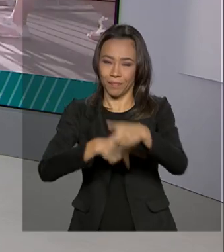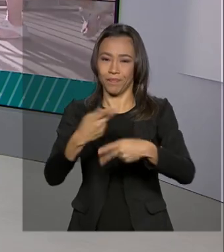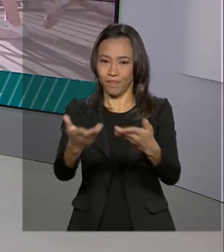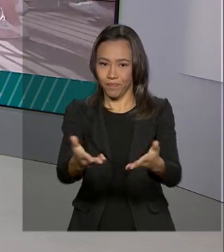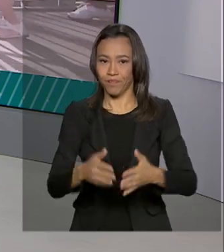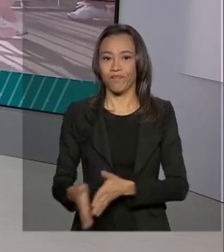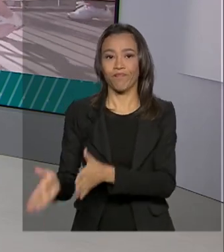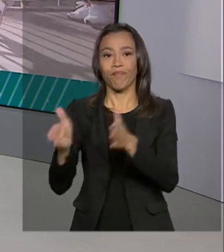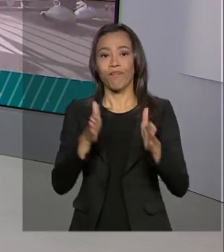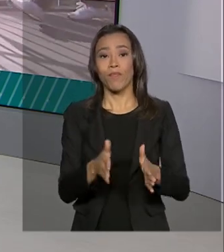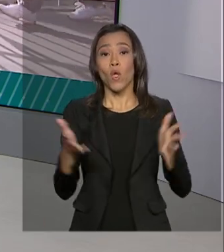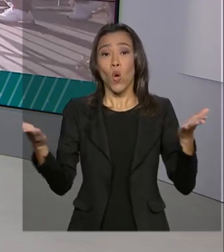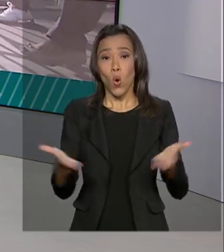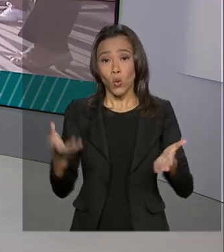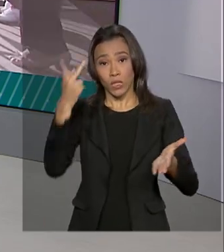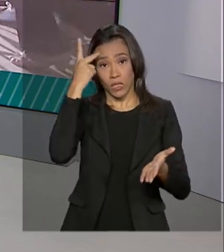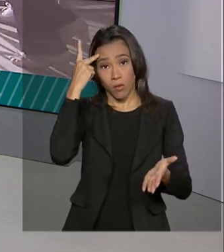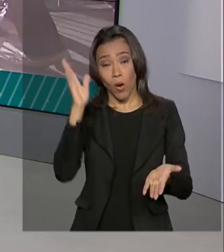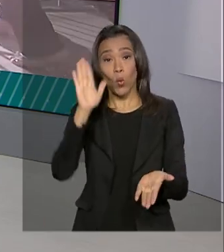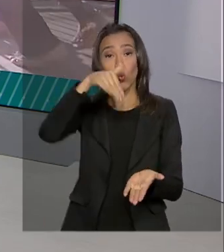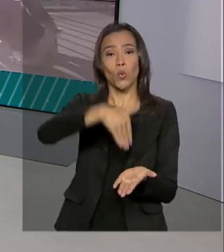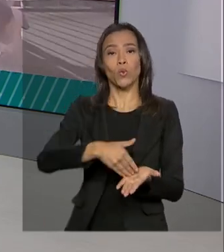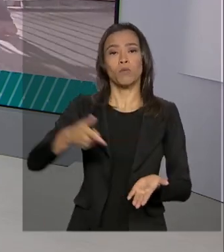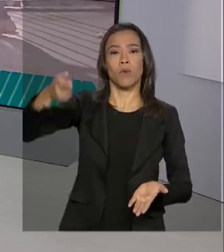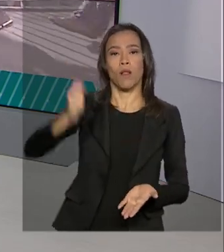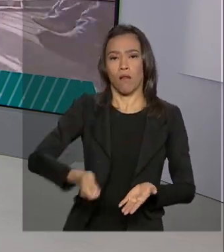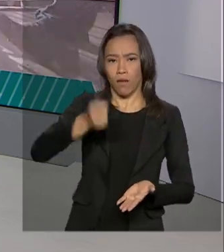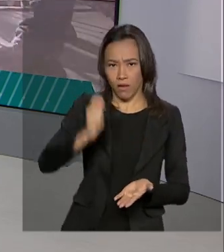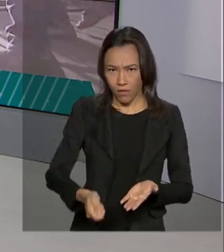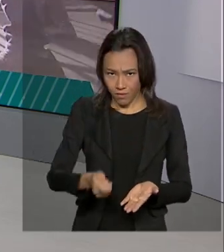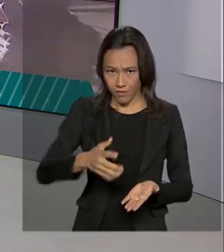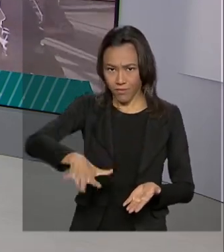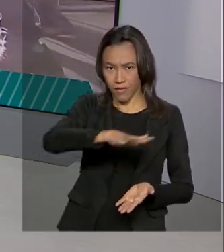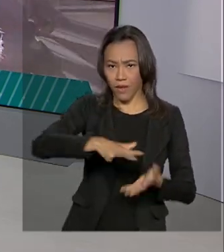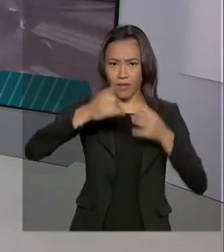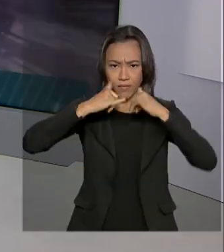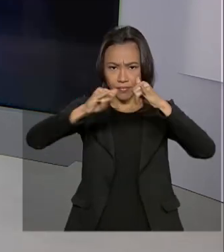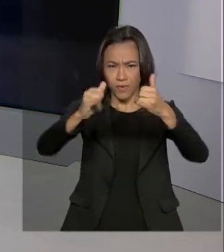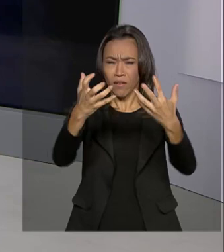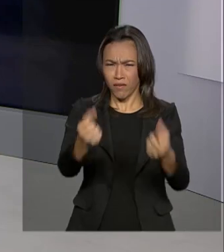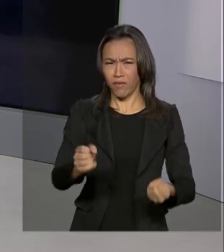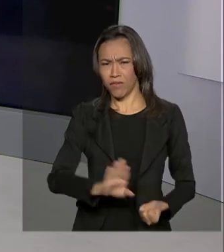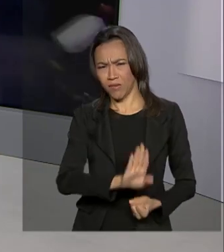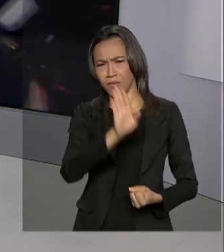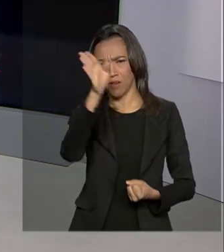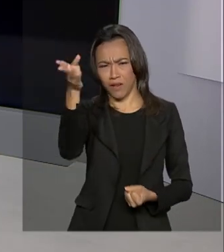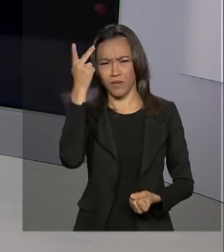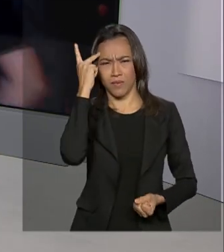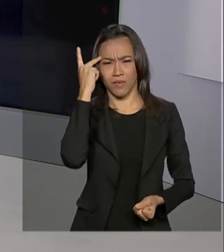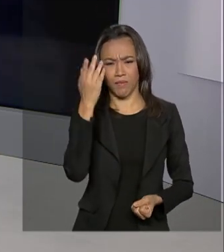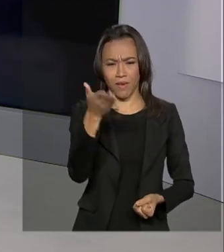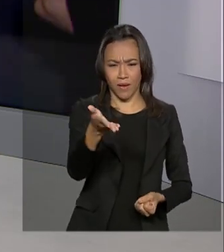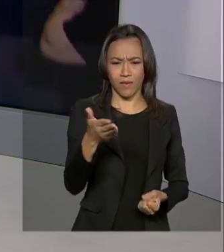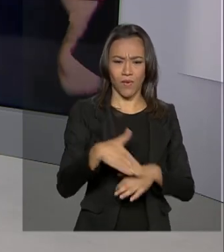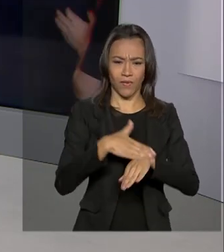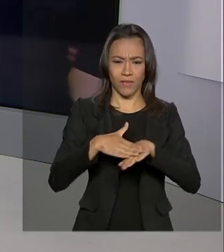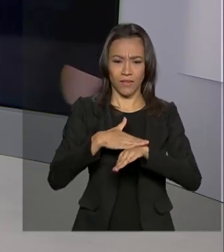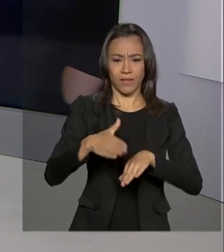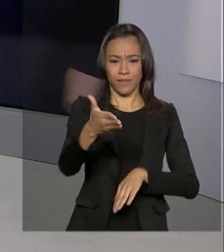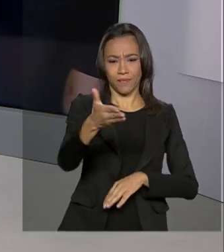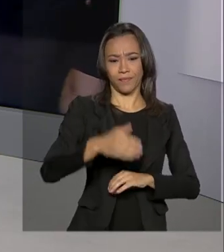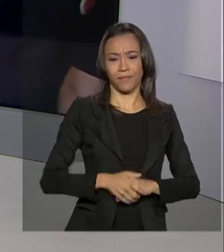Olha, e hoje em São Paulo tem o último leilão do ano no setor de energia. Vamos até lá falar com Vanessa Casalino. Vanessa, bom dia.